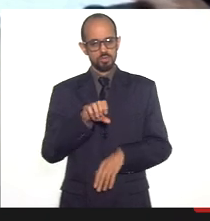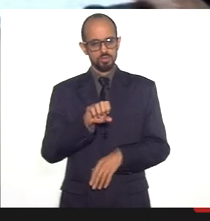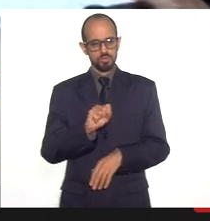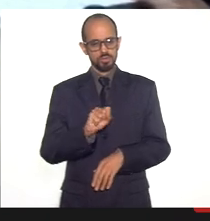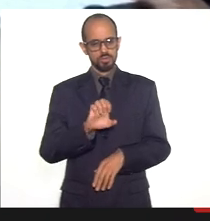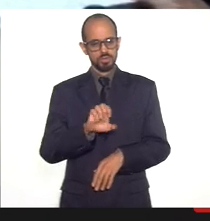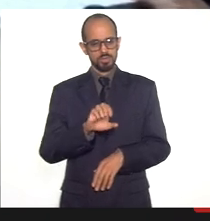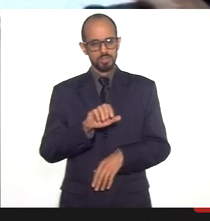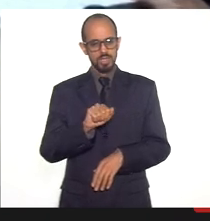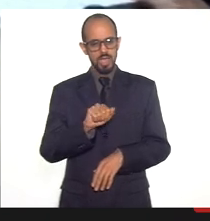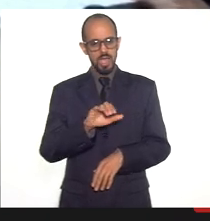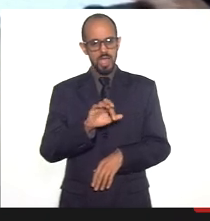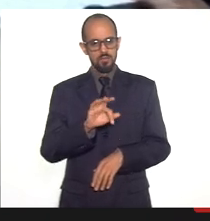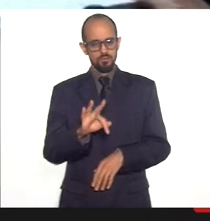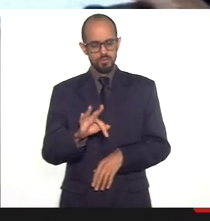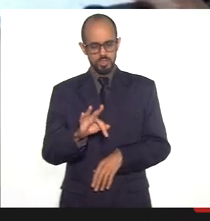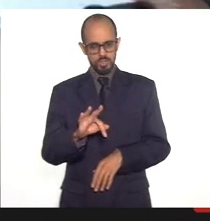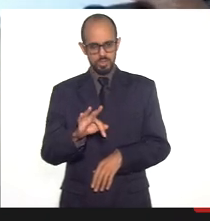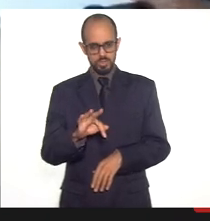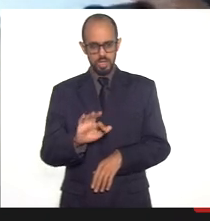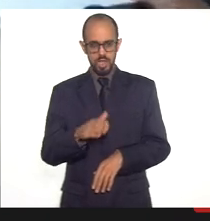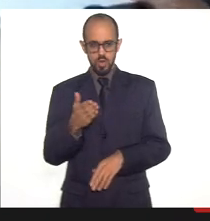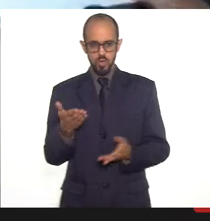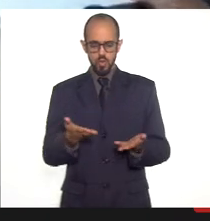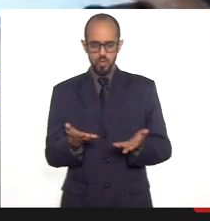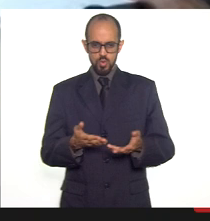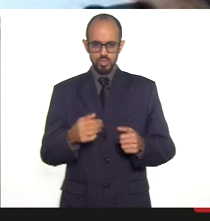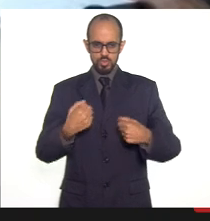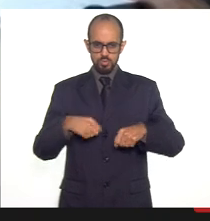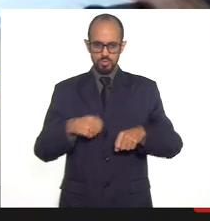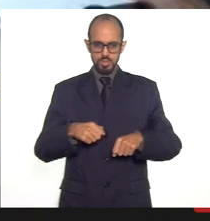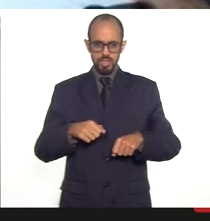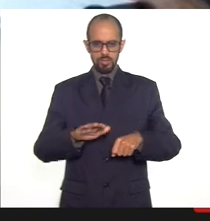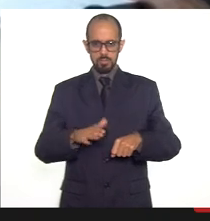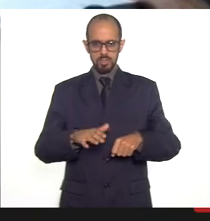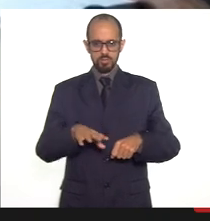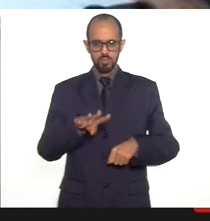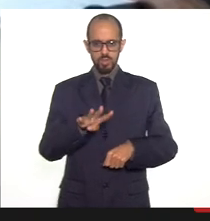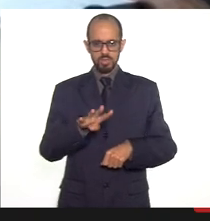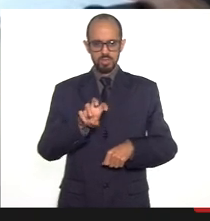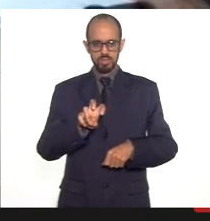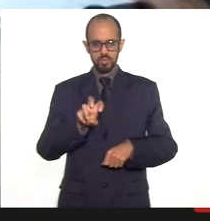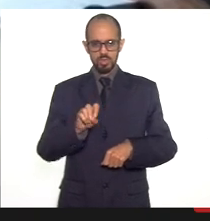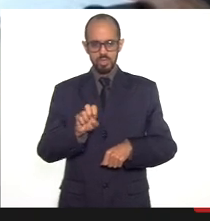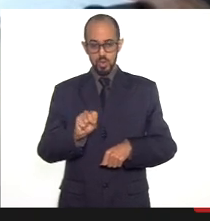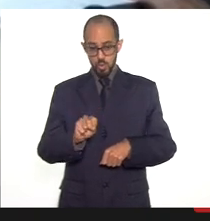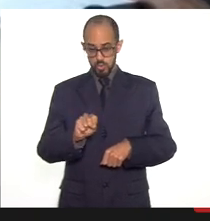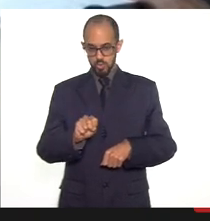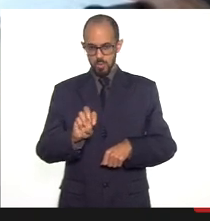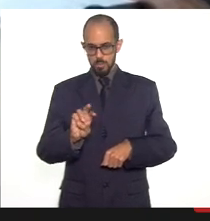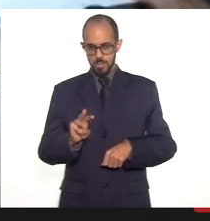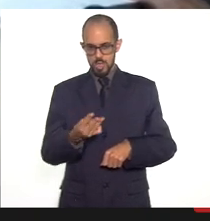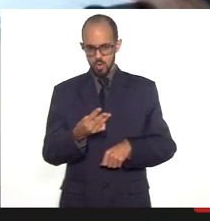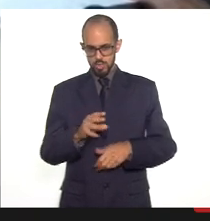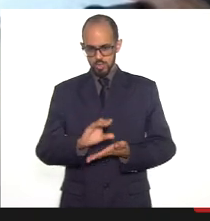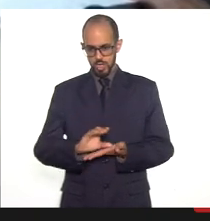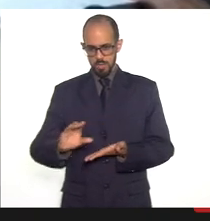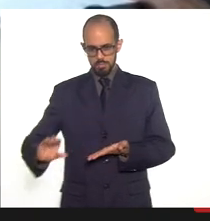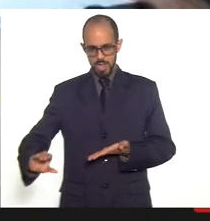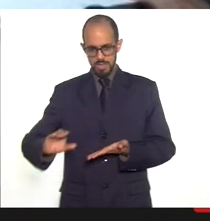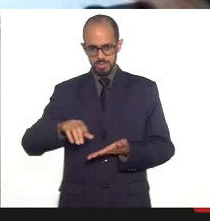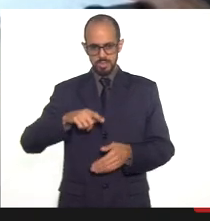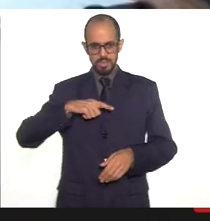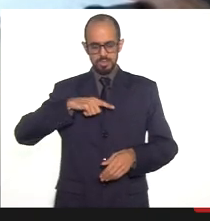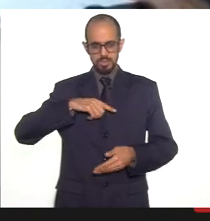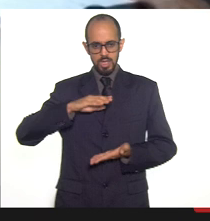Então, nós teríamos hoje que ter em torno de 458 milhões de repasse e eles têm repassado